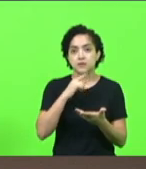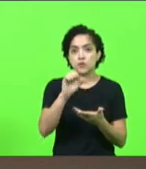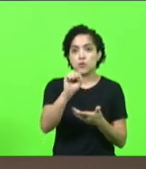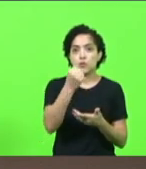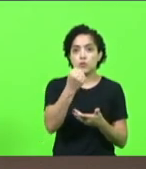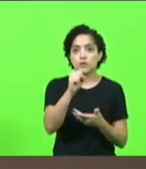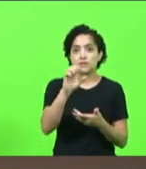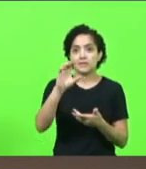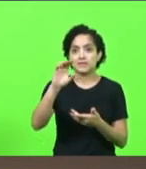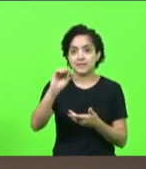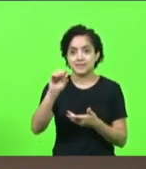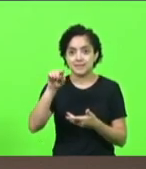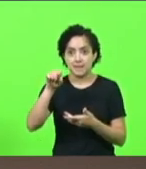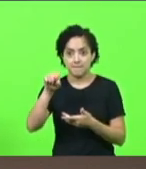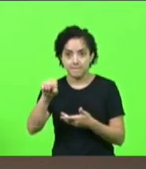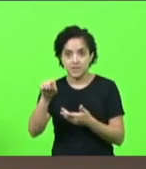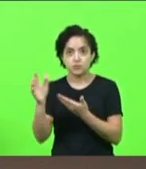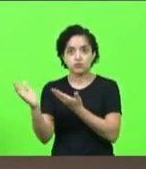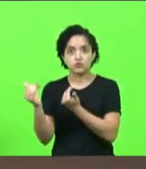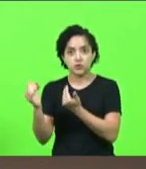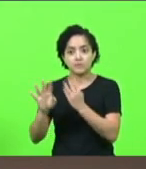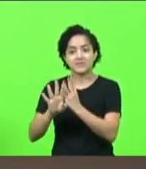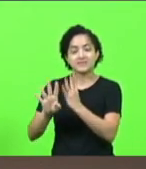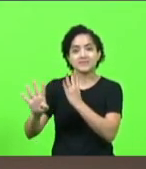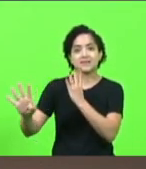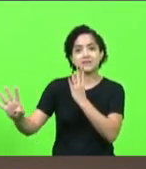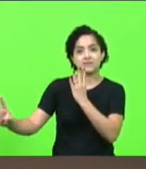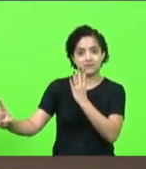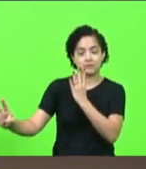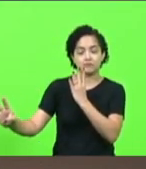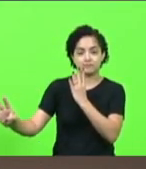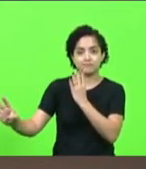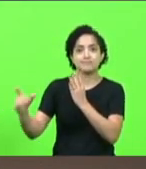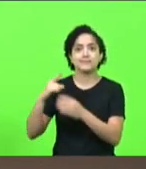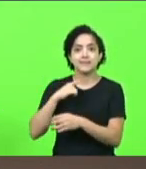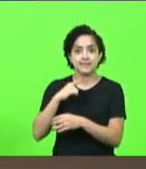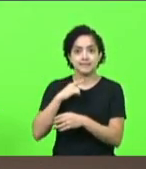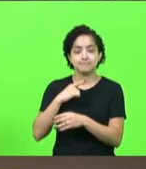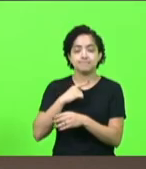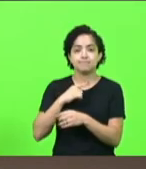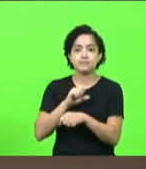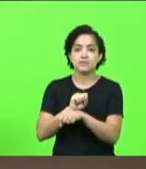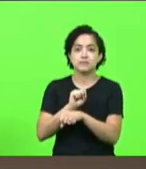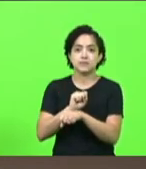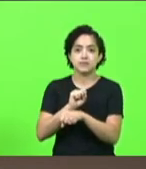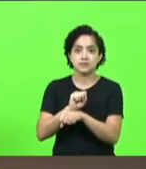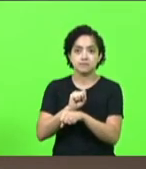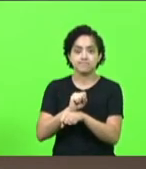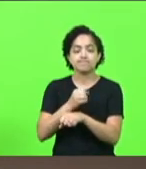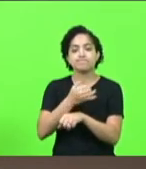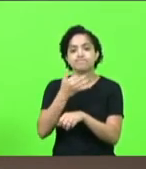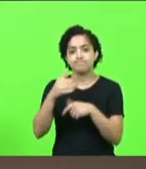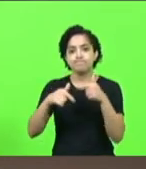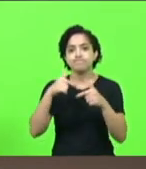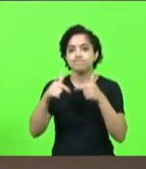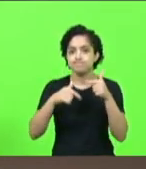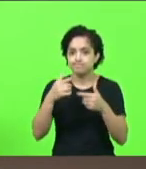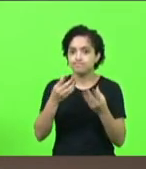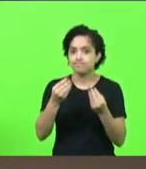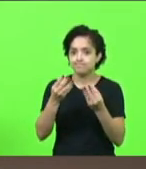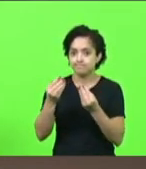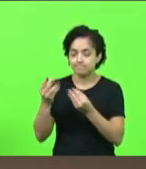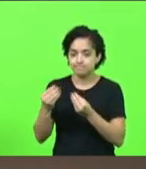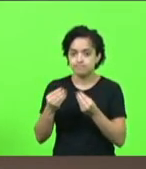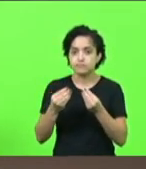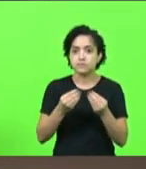.000 jovens na fila 80.000 jovens na fila quanto trabalho vocês têm e parabéns também às